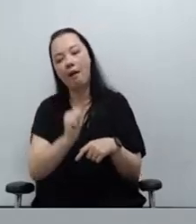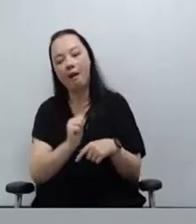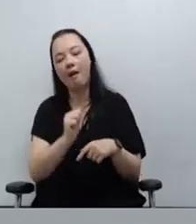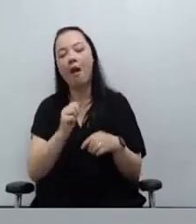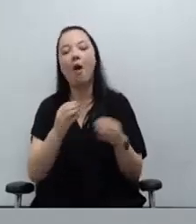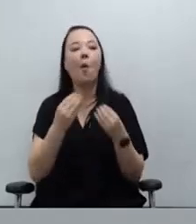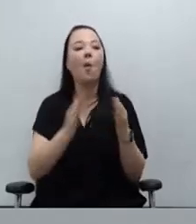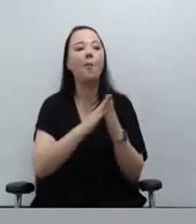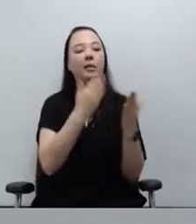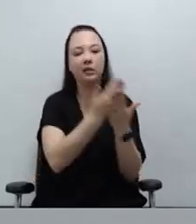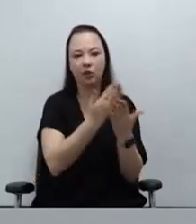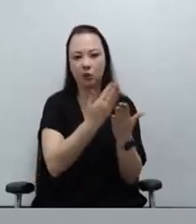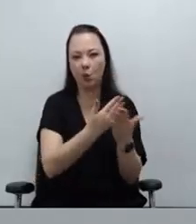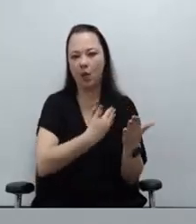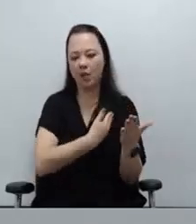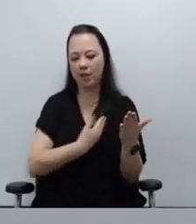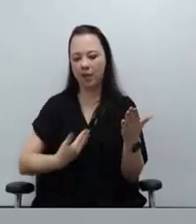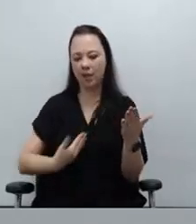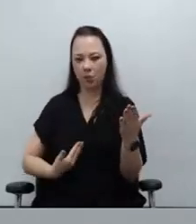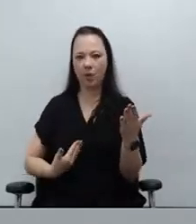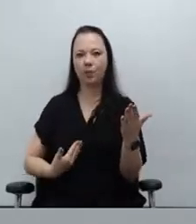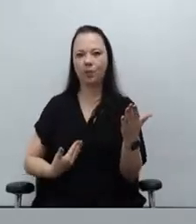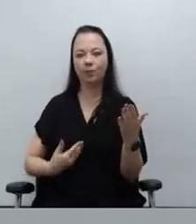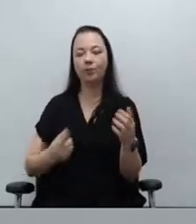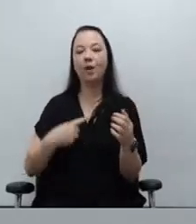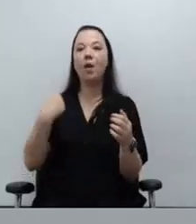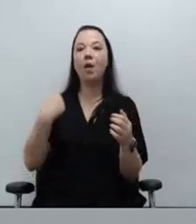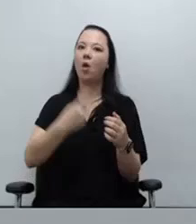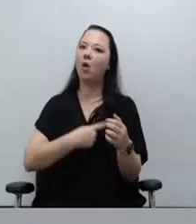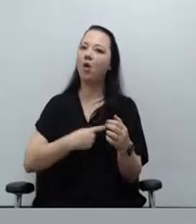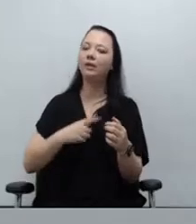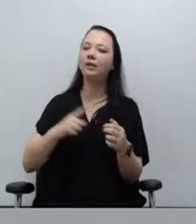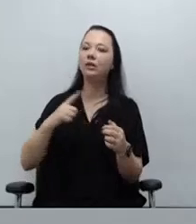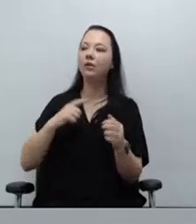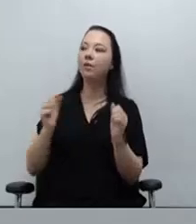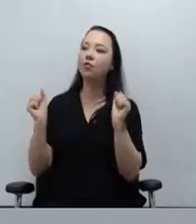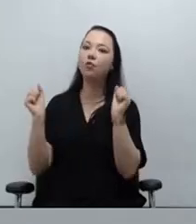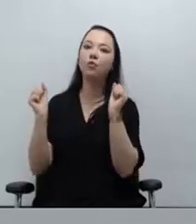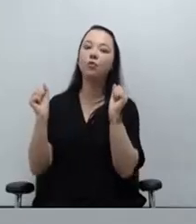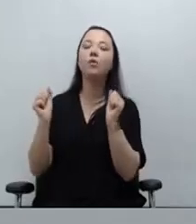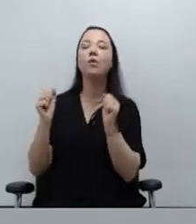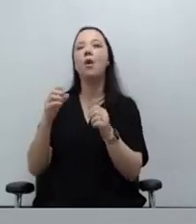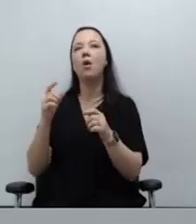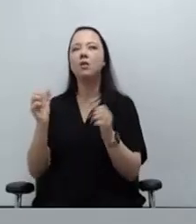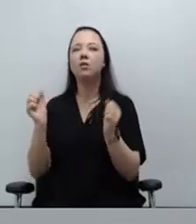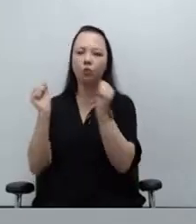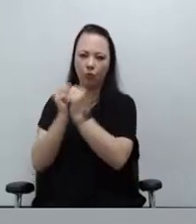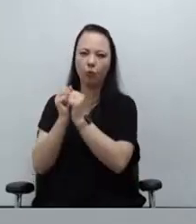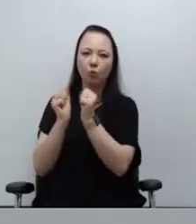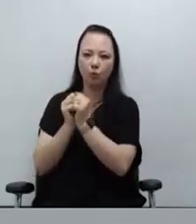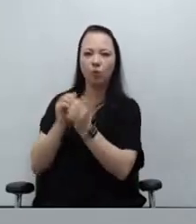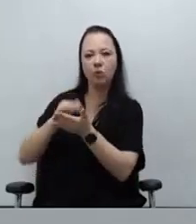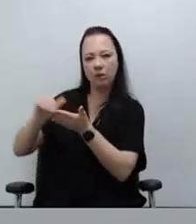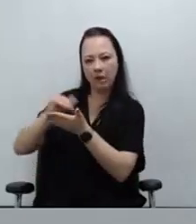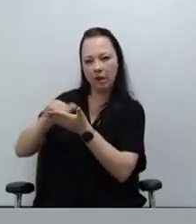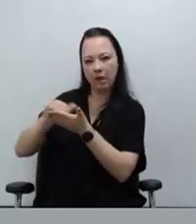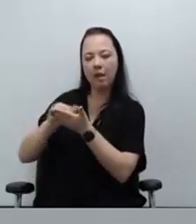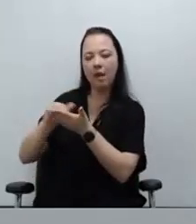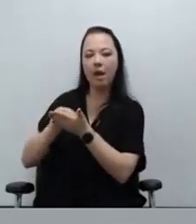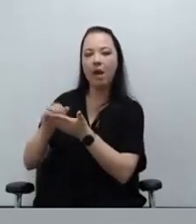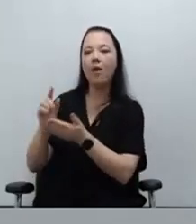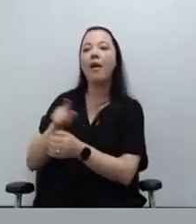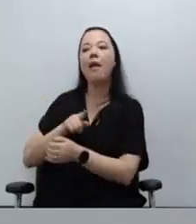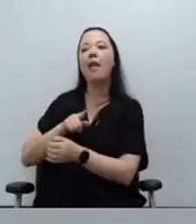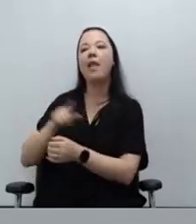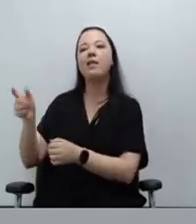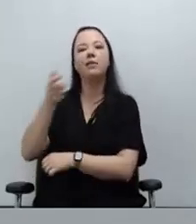uma escola estadual. Nós estamos tentando, nós tivemos com o secretário de educação há algumas semanas e ele demonstrou bastante interesse